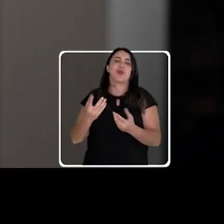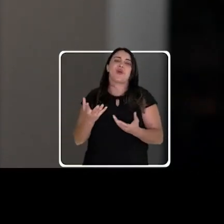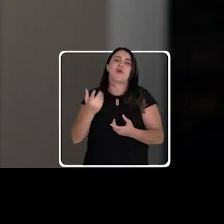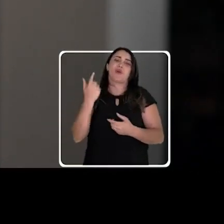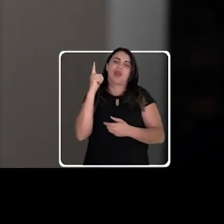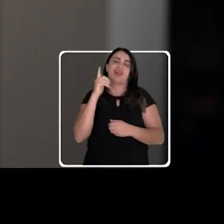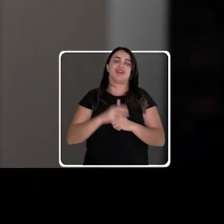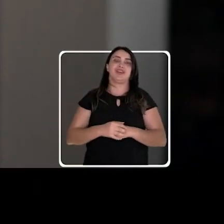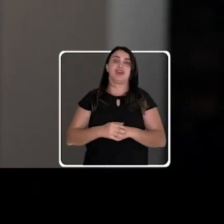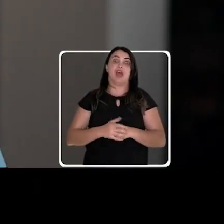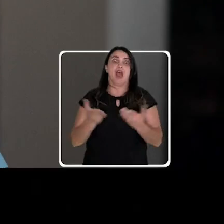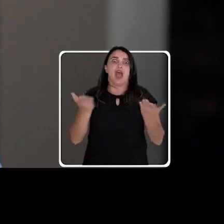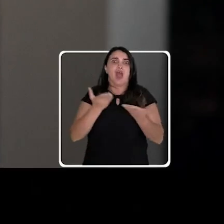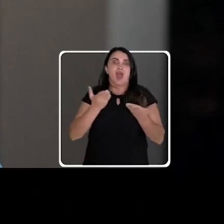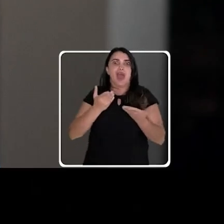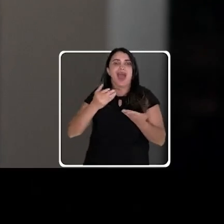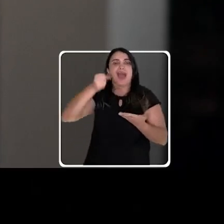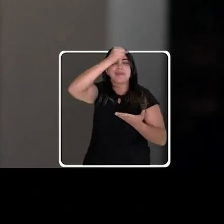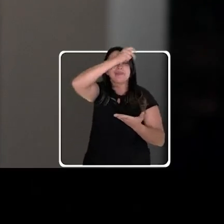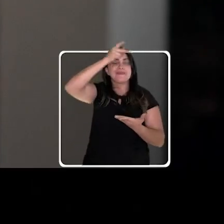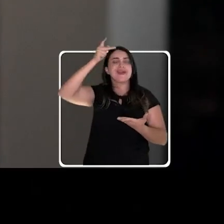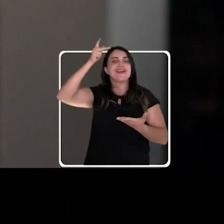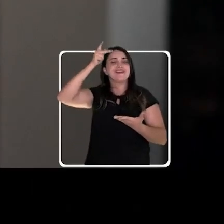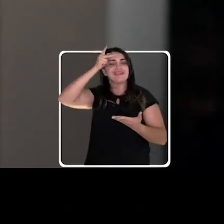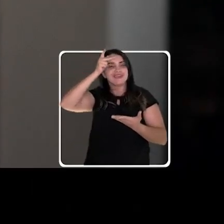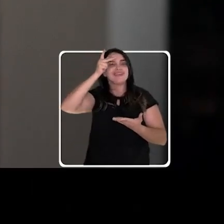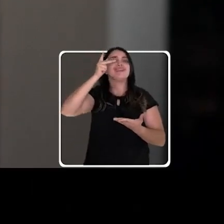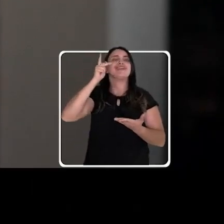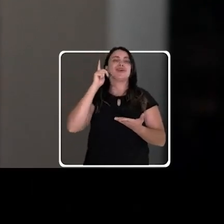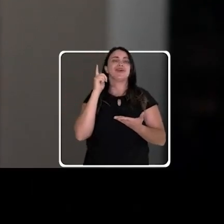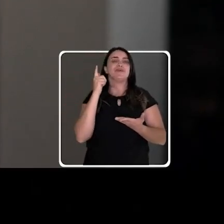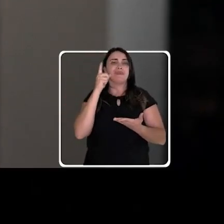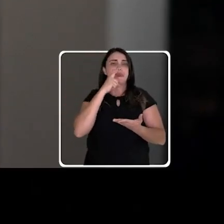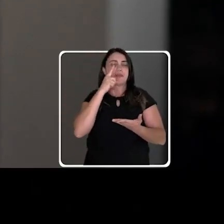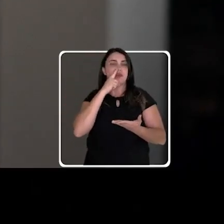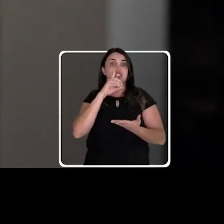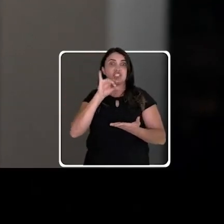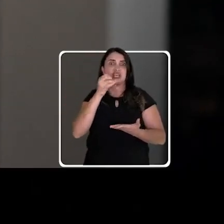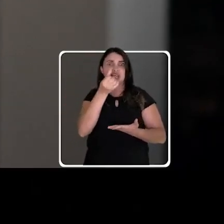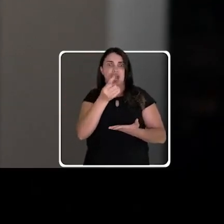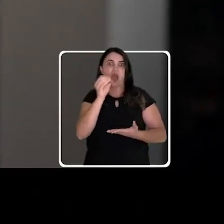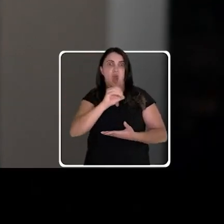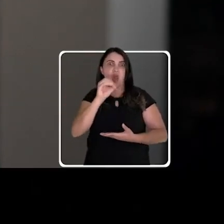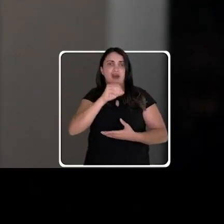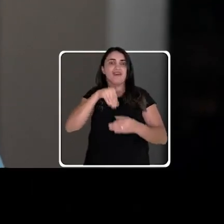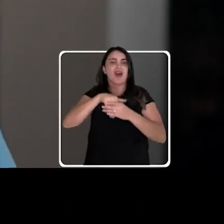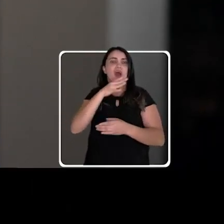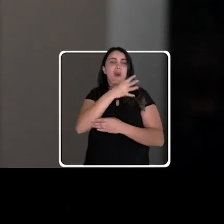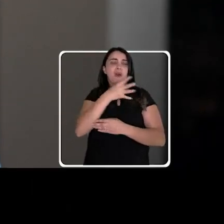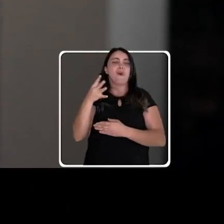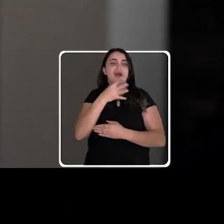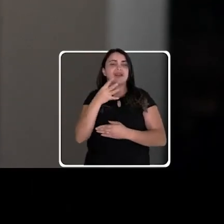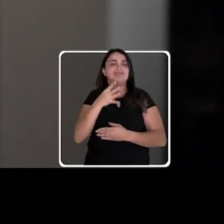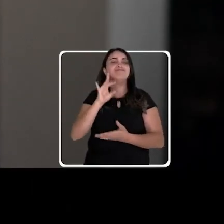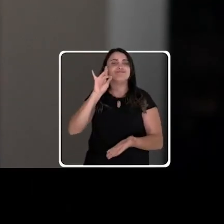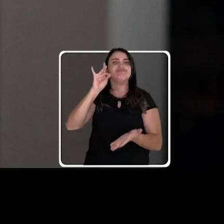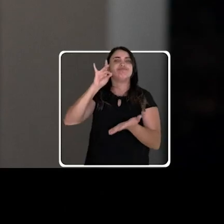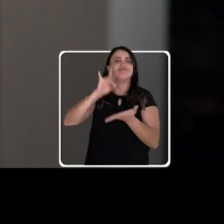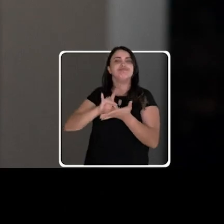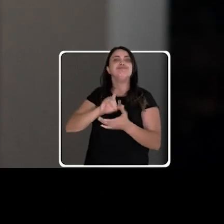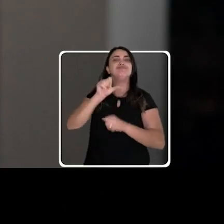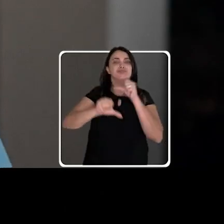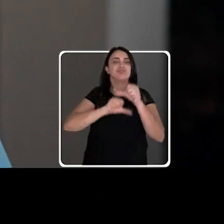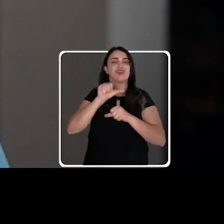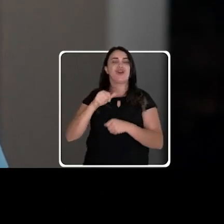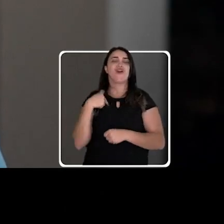No dia 6 de outubro, vamos votar 44 e confirmar a mudança que queremos e que só Mabel sabe fazer.